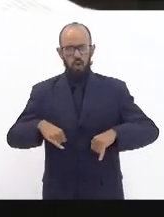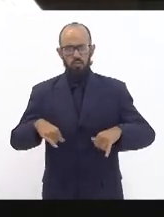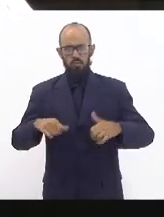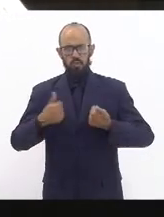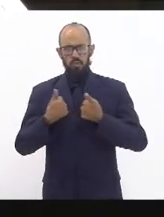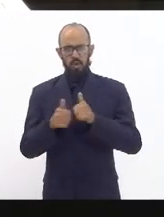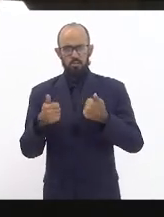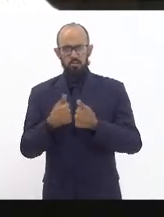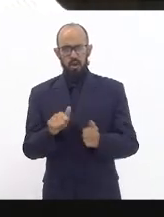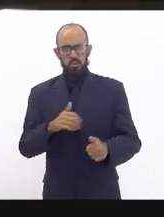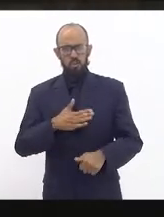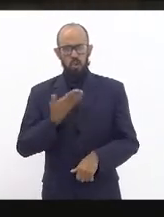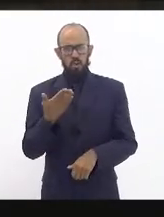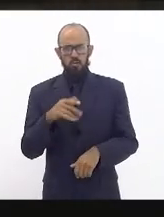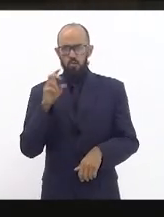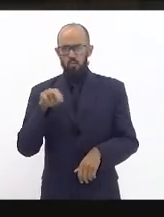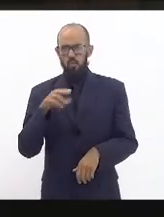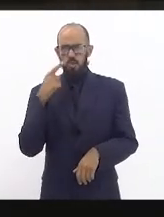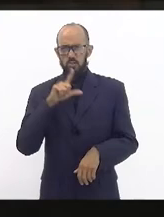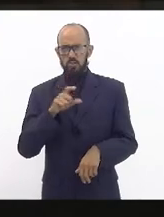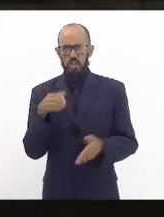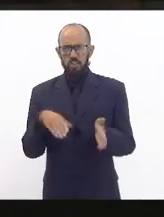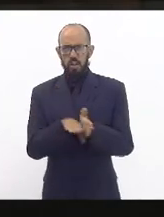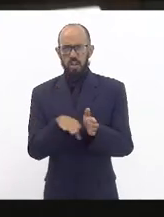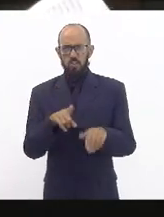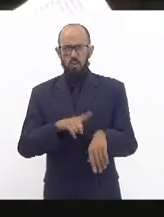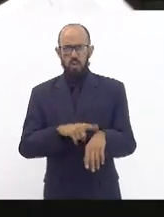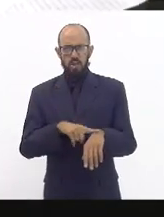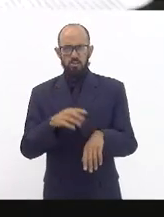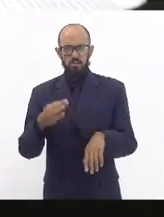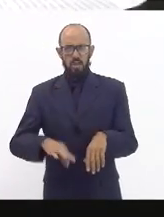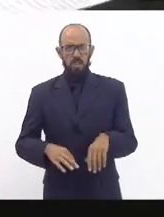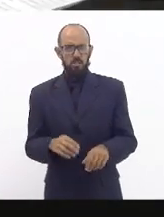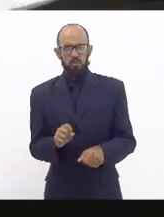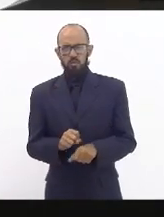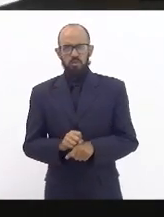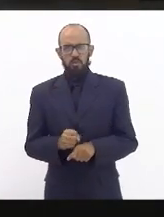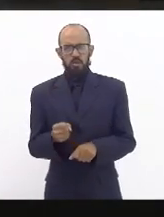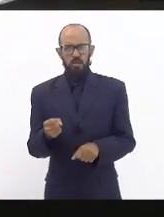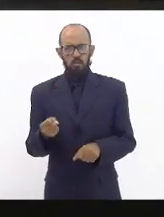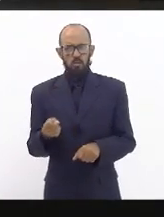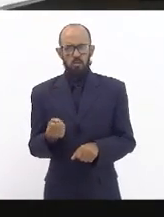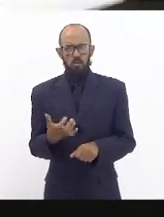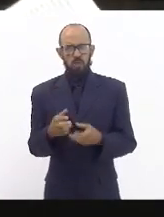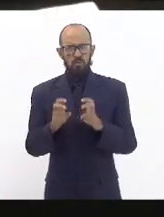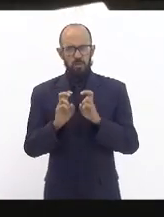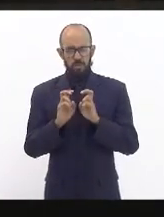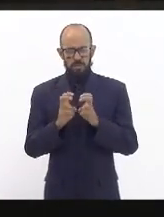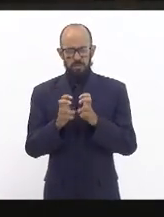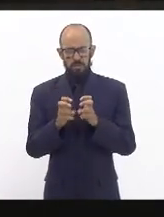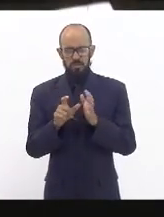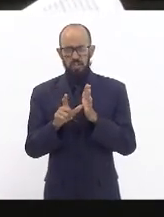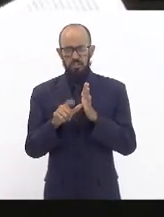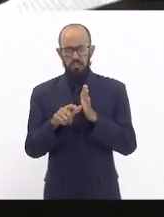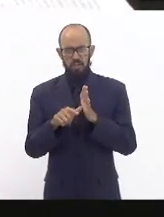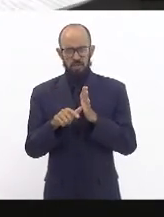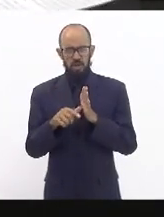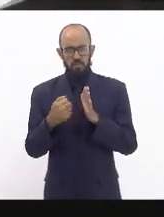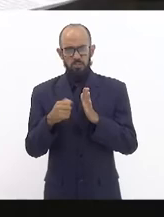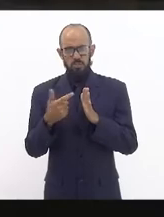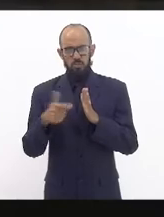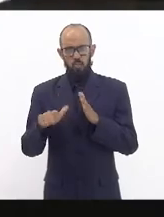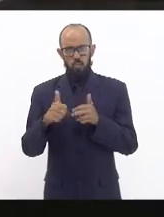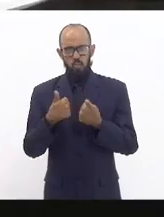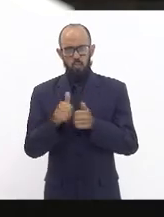Titica que nunca consegue chegar no horário que quando solta na Central do Brasil tem que pegar outro meio de transporte para chegar que é diarista